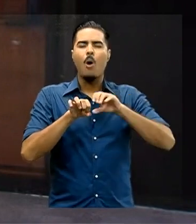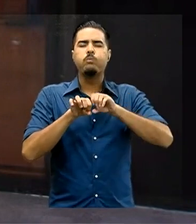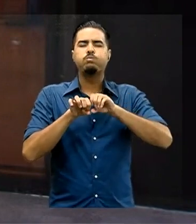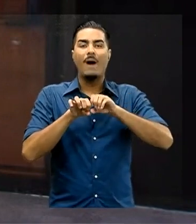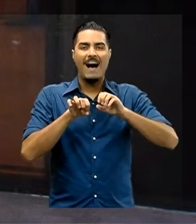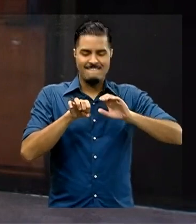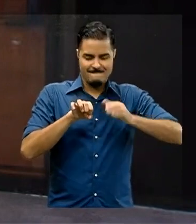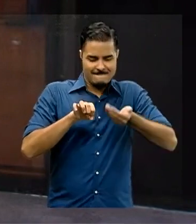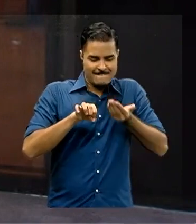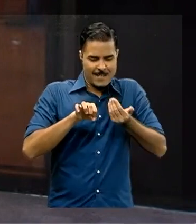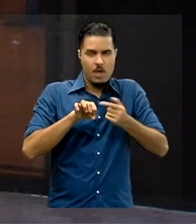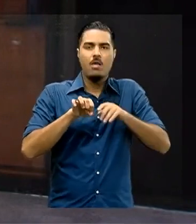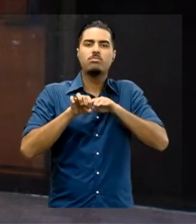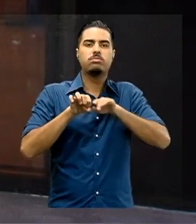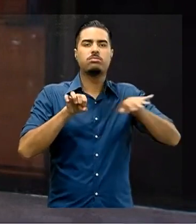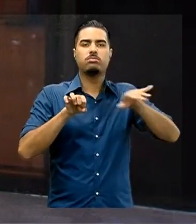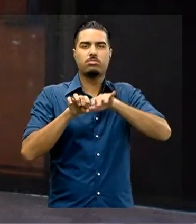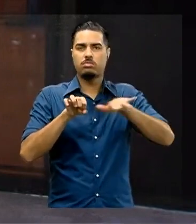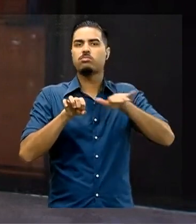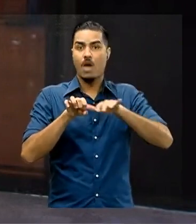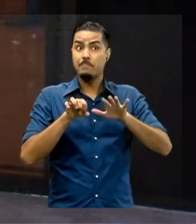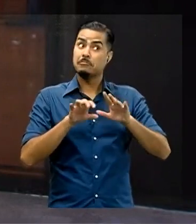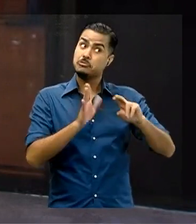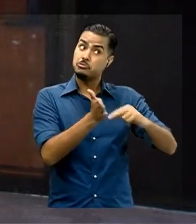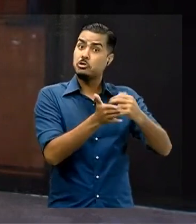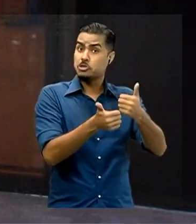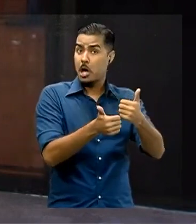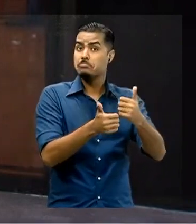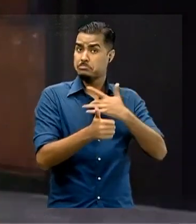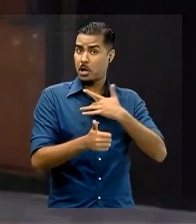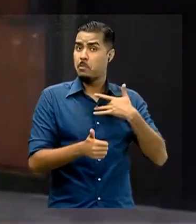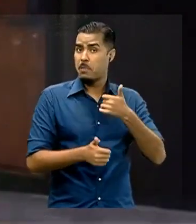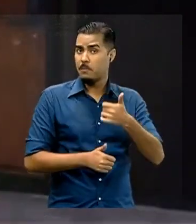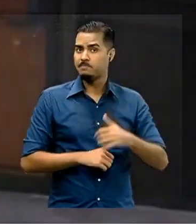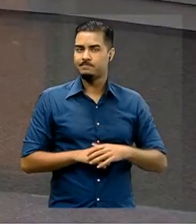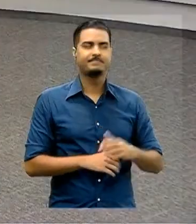enquanto, parece que a cirurgia foi tudo certo e ele passa bem. Marcelo? Obrigado, Raquel.